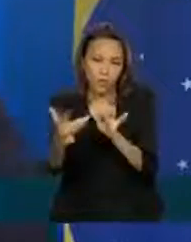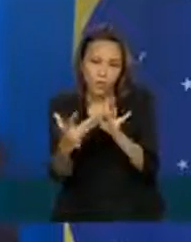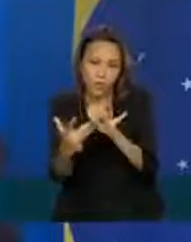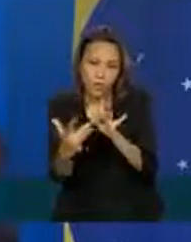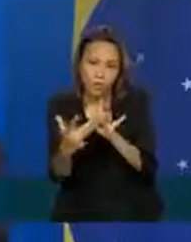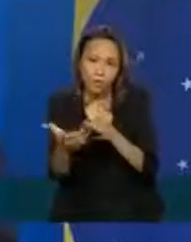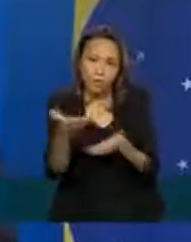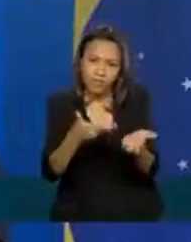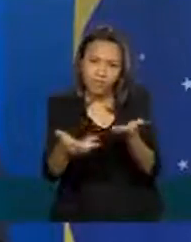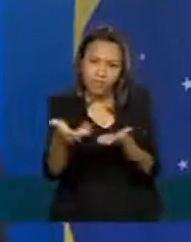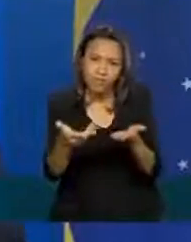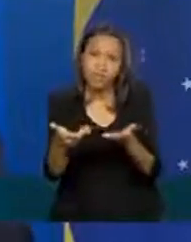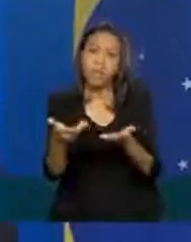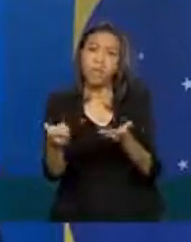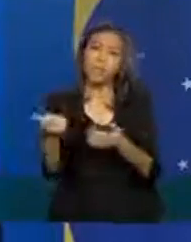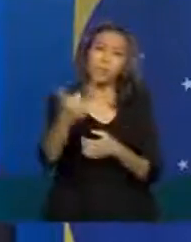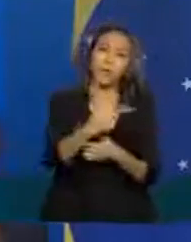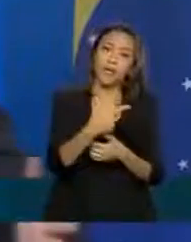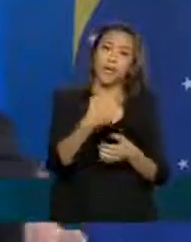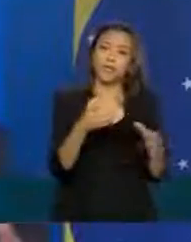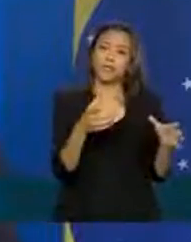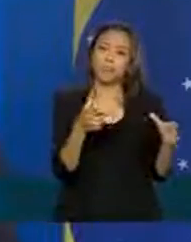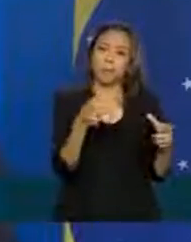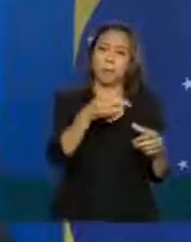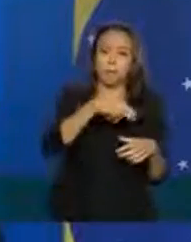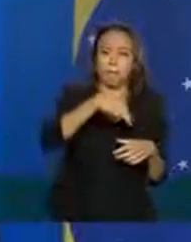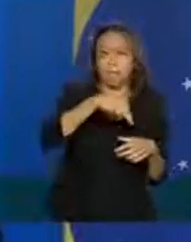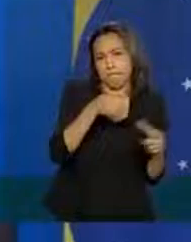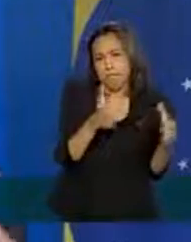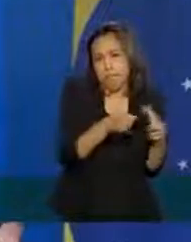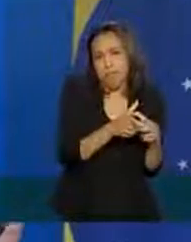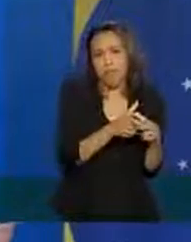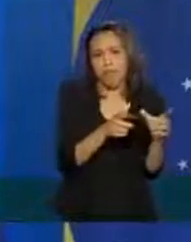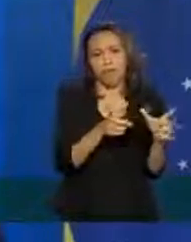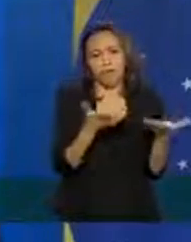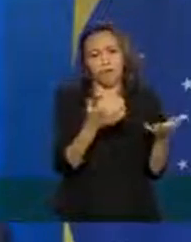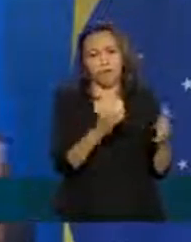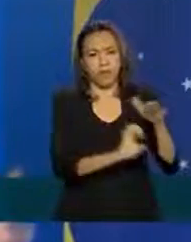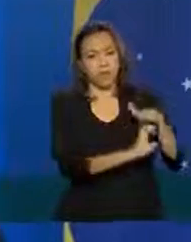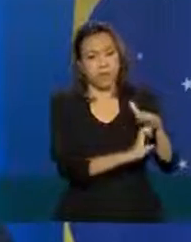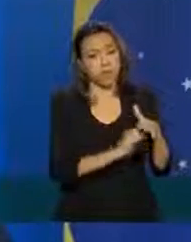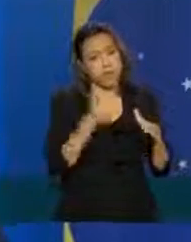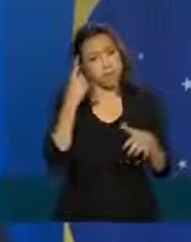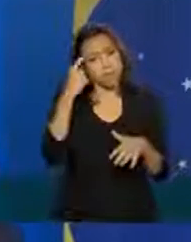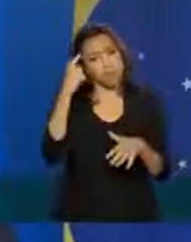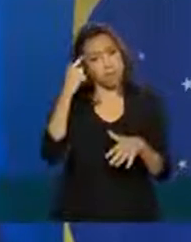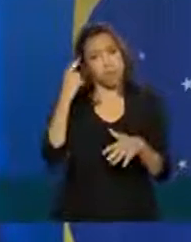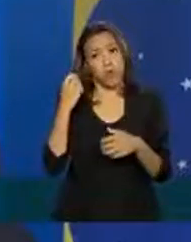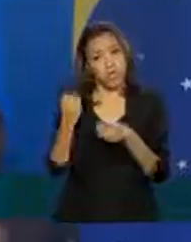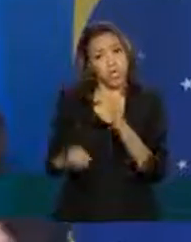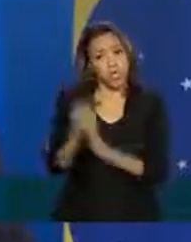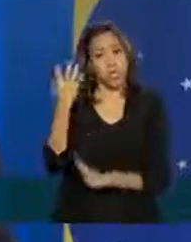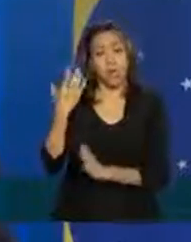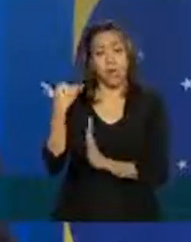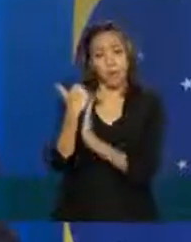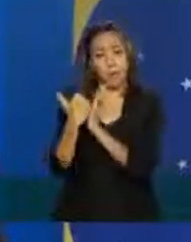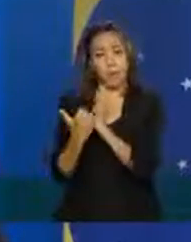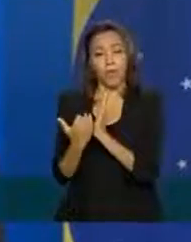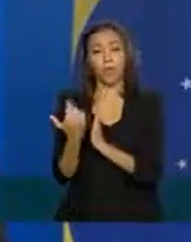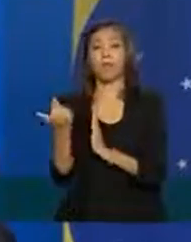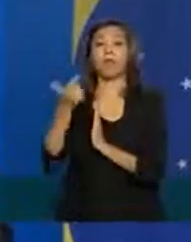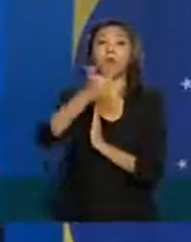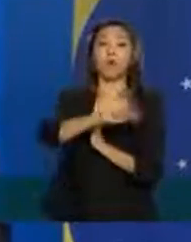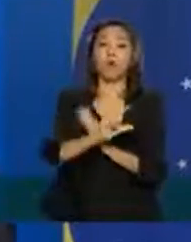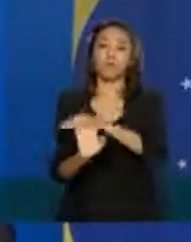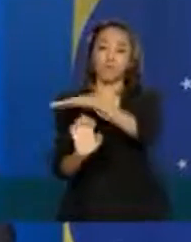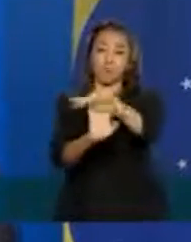pequenas e médias mas é uma boa pergunta nós vamos analisar em segmentos e pode ter algum programa também para as empresas maiores mas hoje o que nós temos para